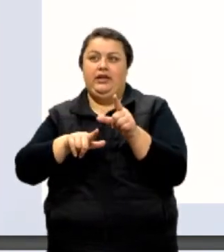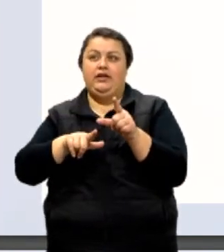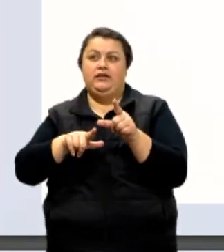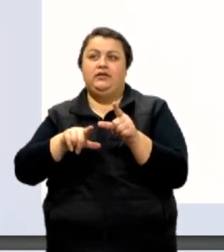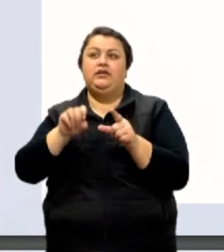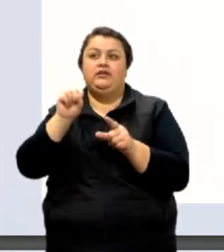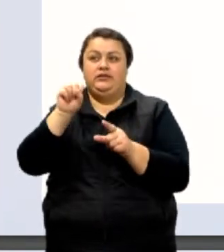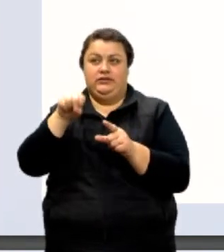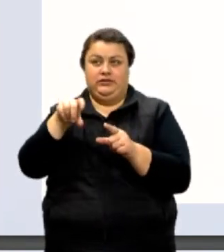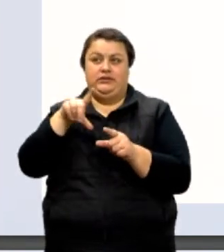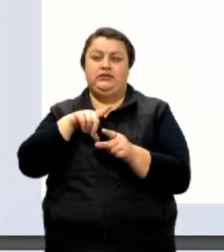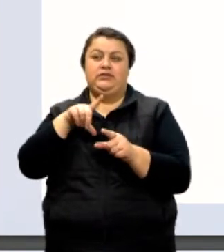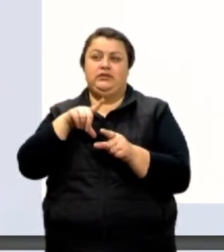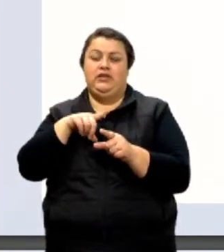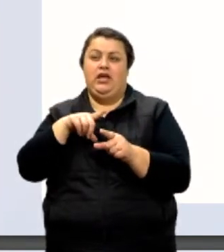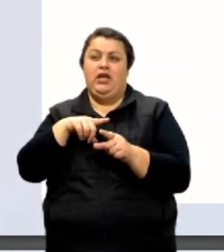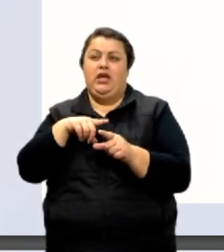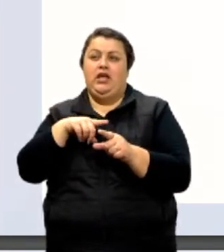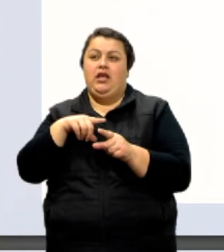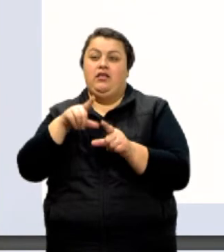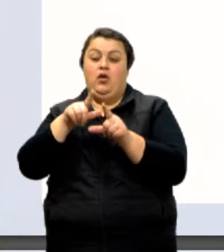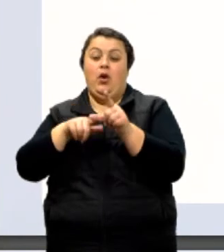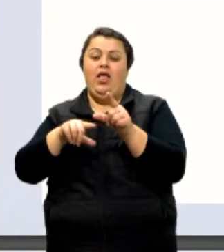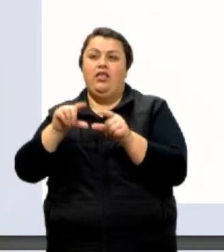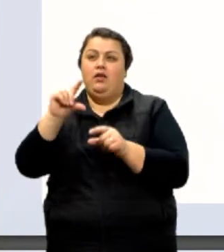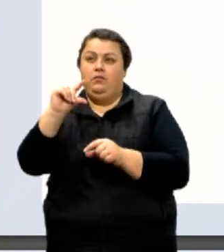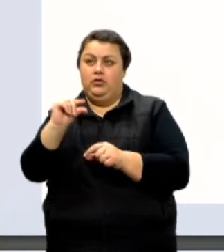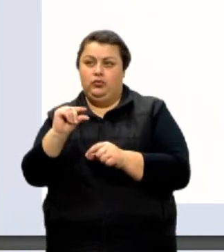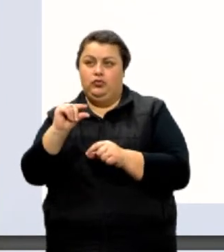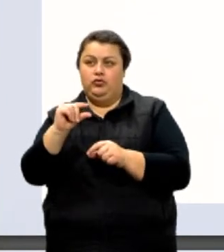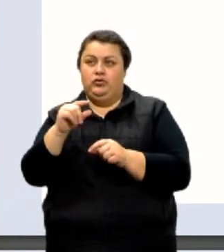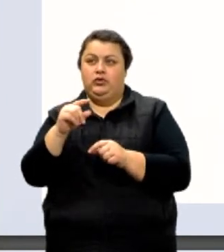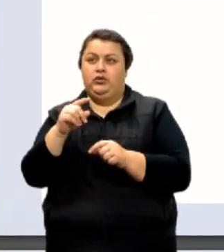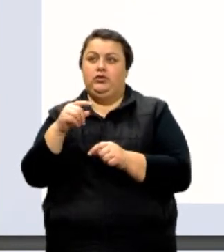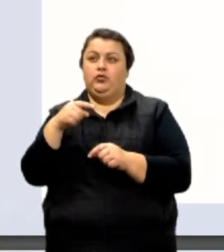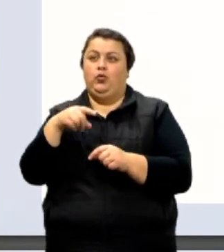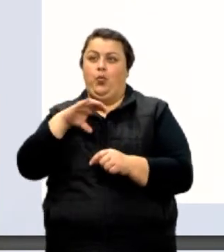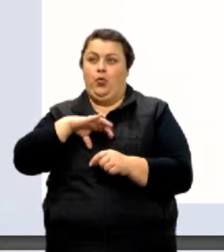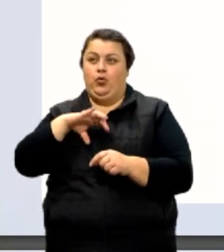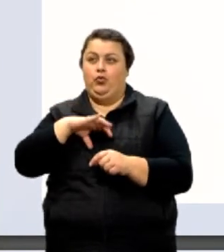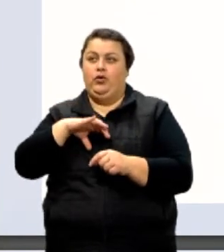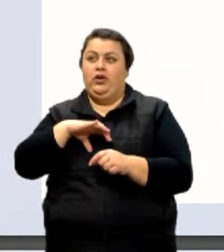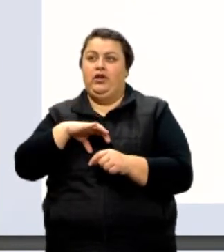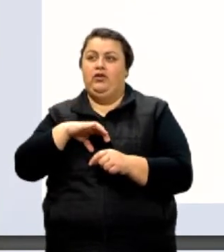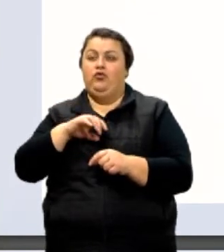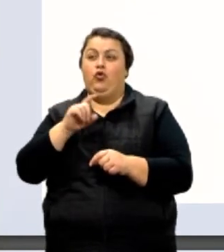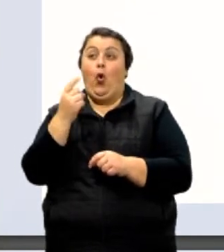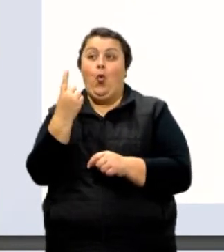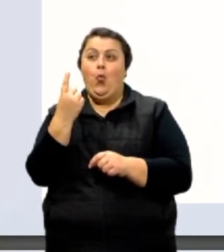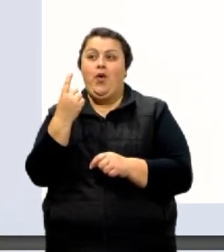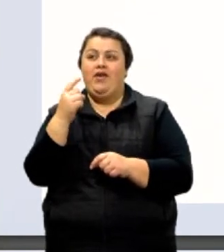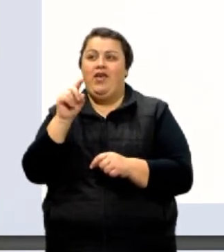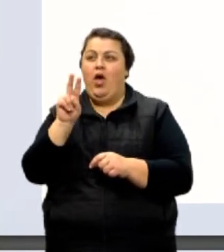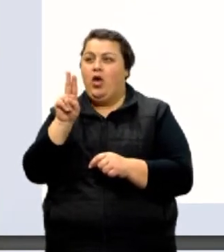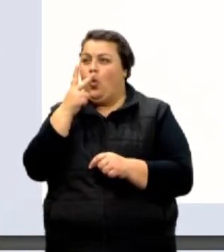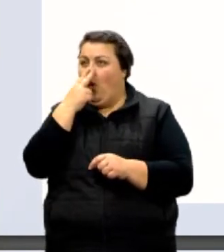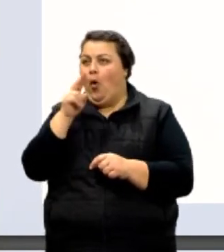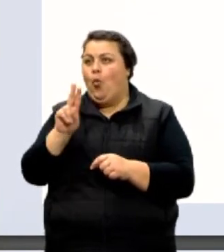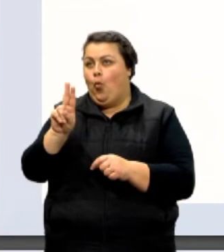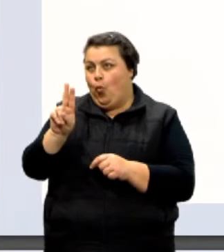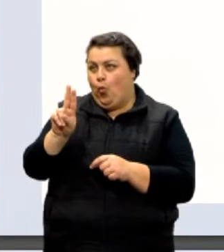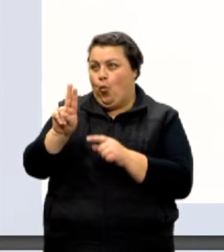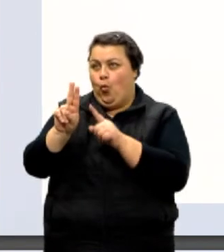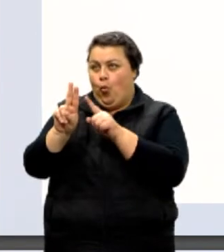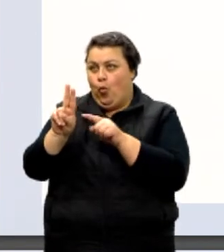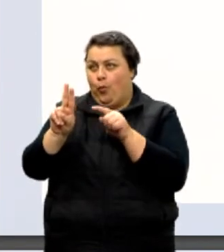submúltiplos são letras minúsculas do nosso alfabeto. Com exceção da letra grega Mi. Desses aí,